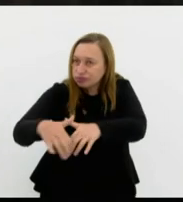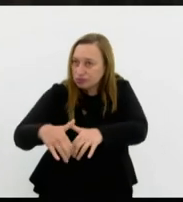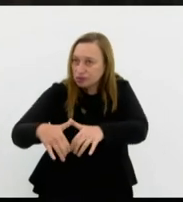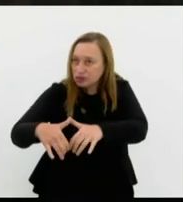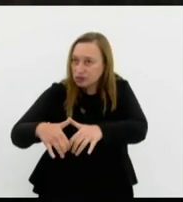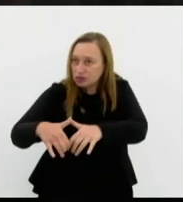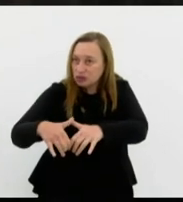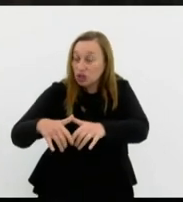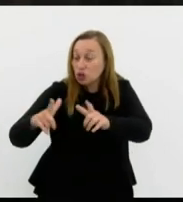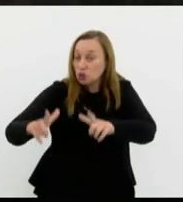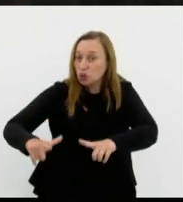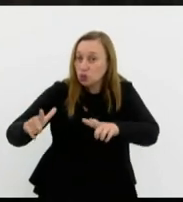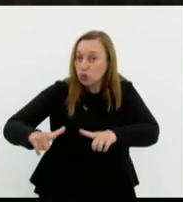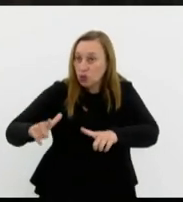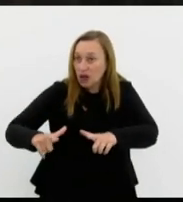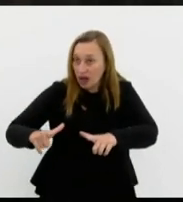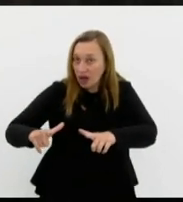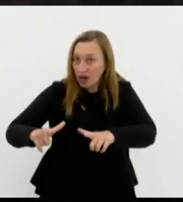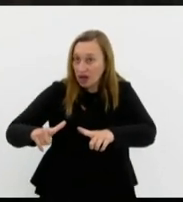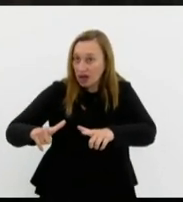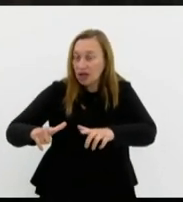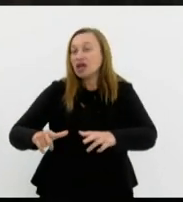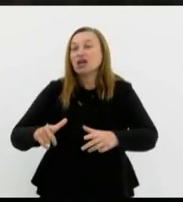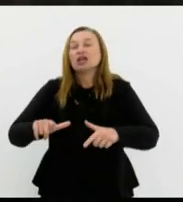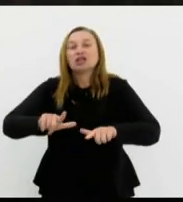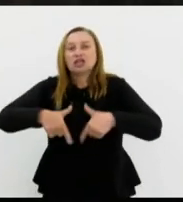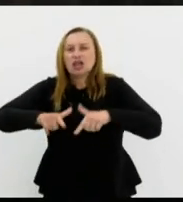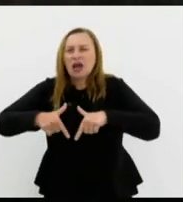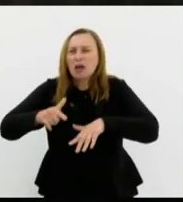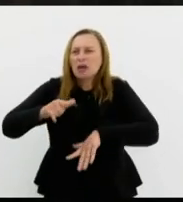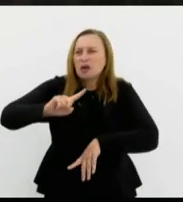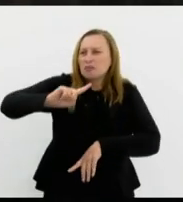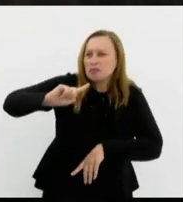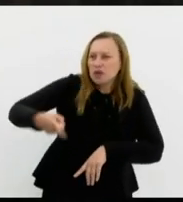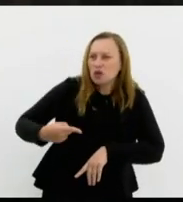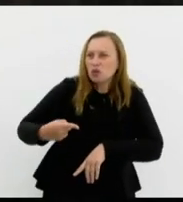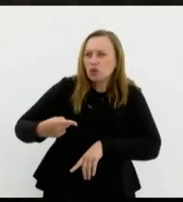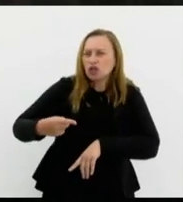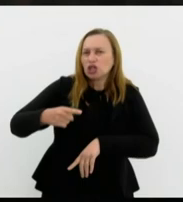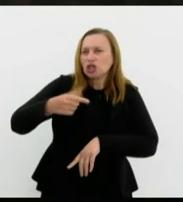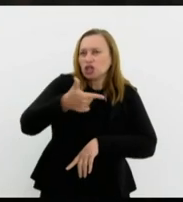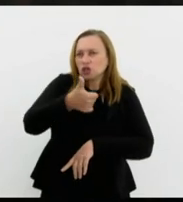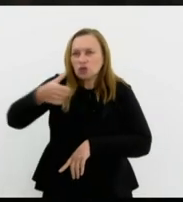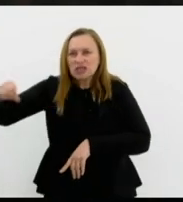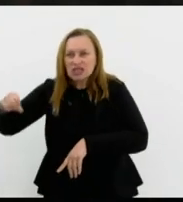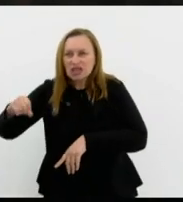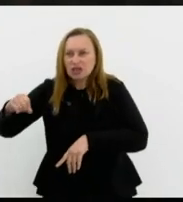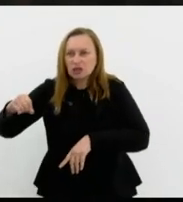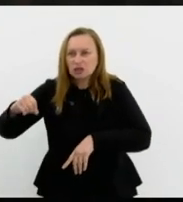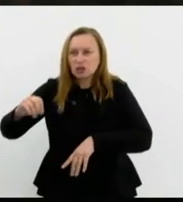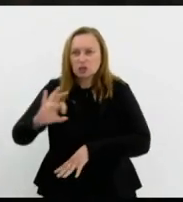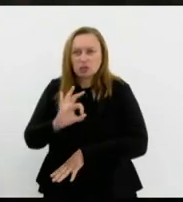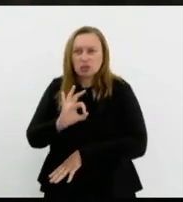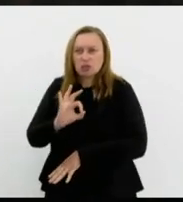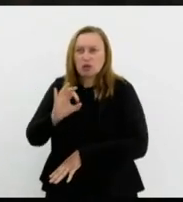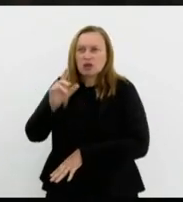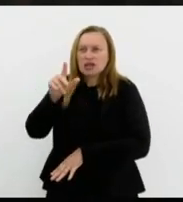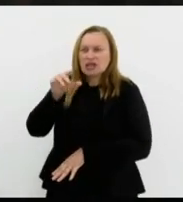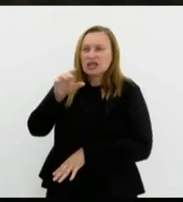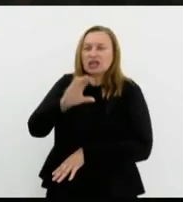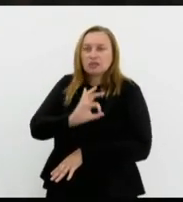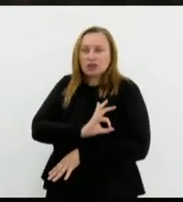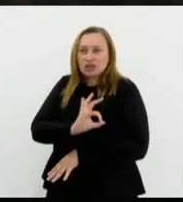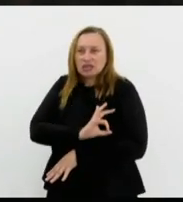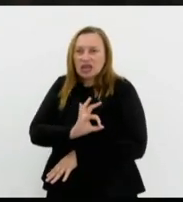território israelense em que mais de 1.200 civis foram massacrados mortos mulheres estupradas